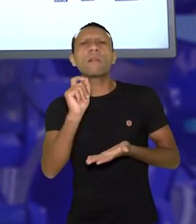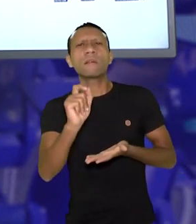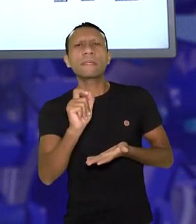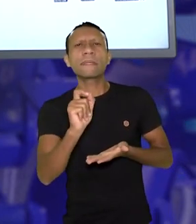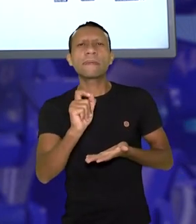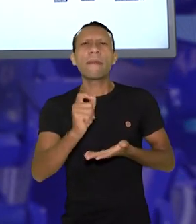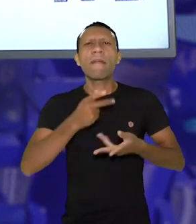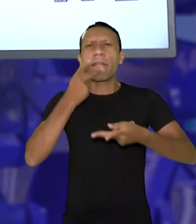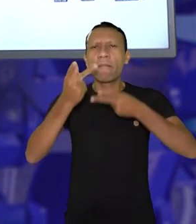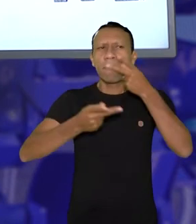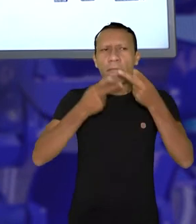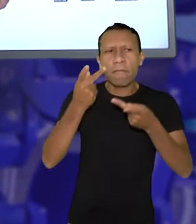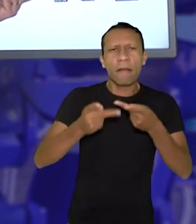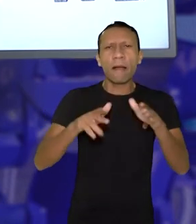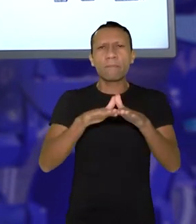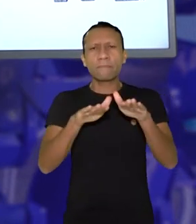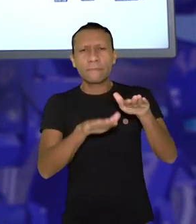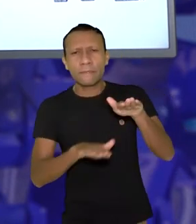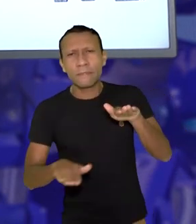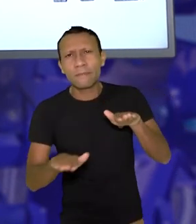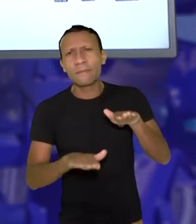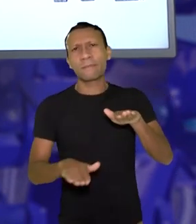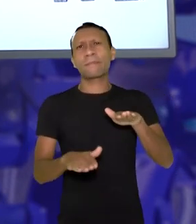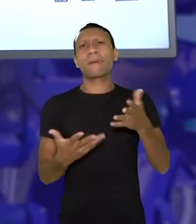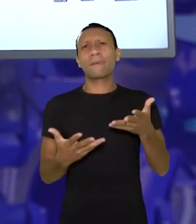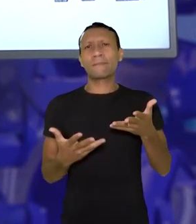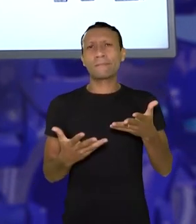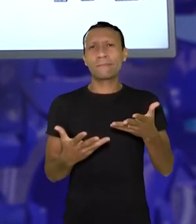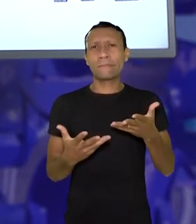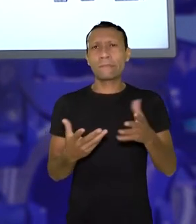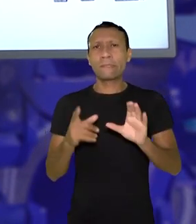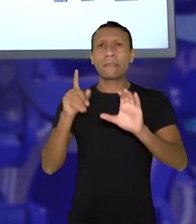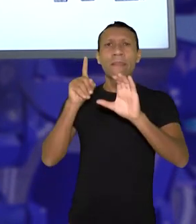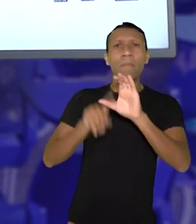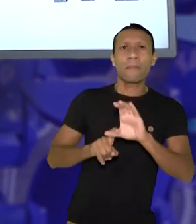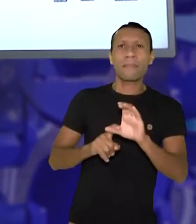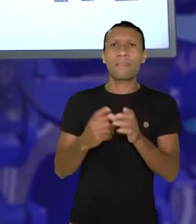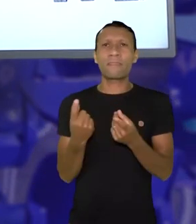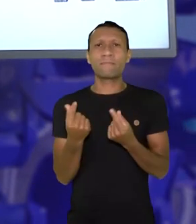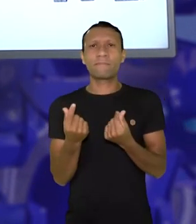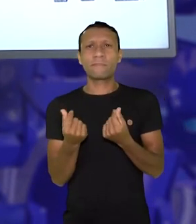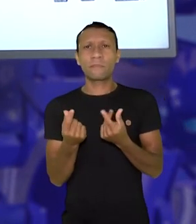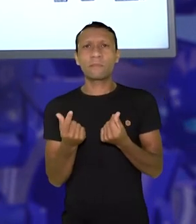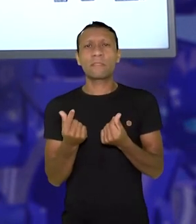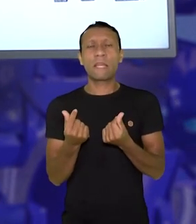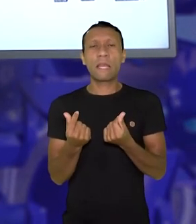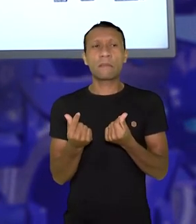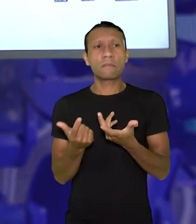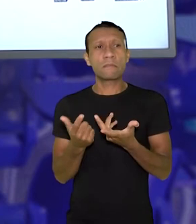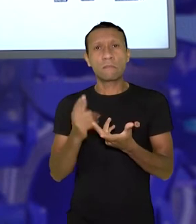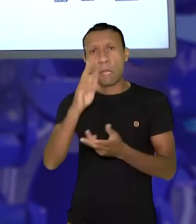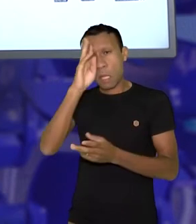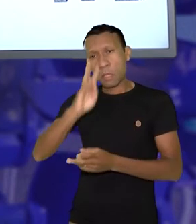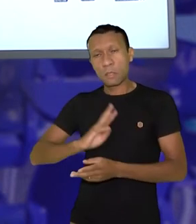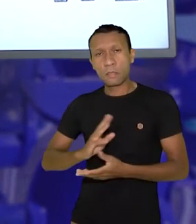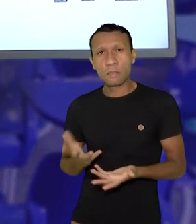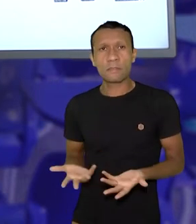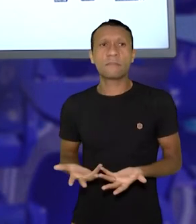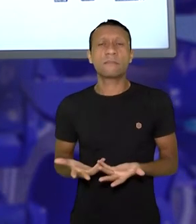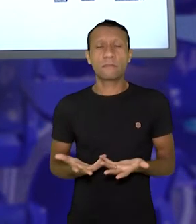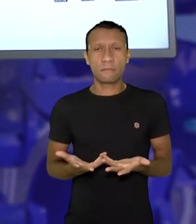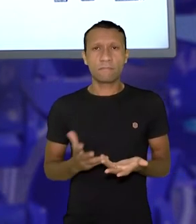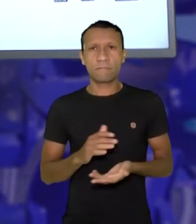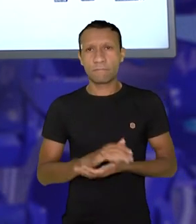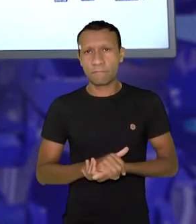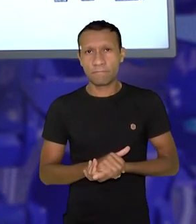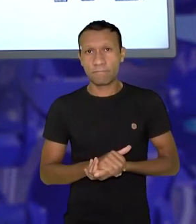desigualdade, esse desemprego, ao fato de sermos refém do dinheiro e, muitas vezes, sermos julgados realmente pelo que nós temos e não